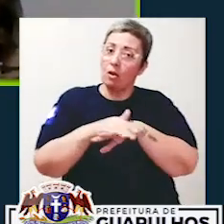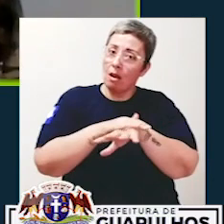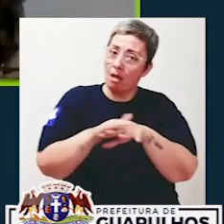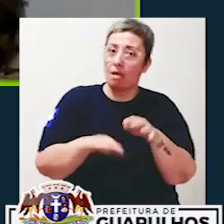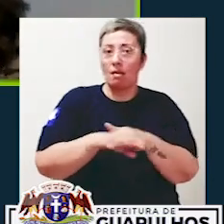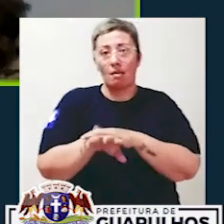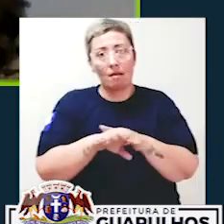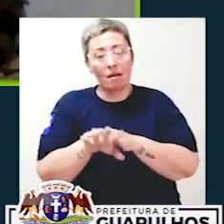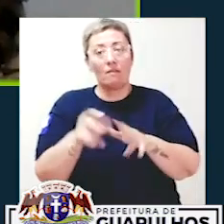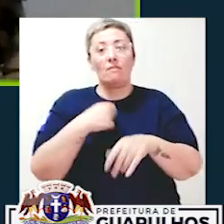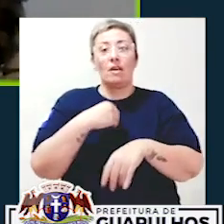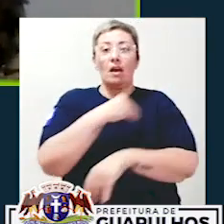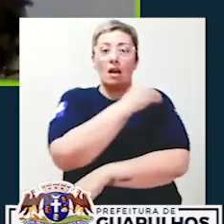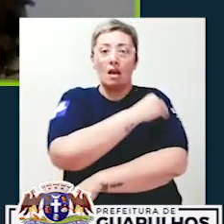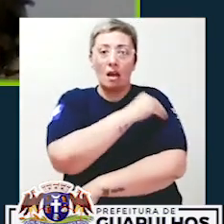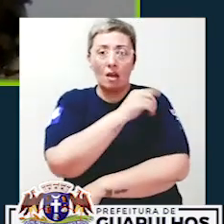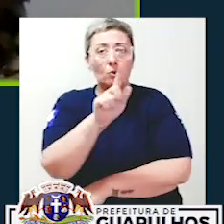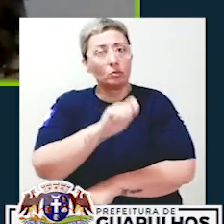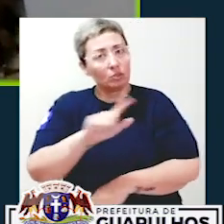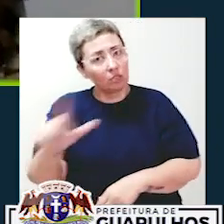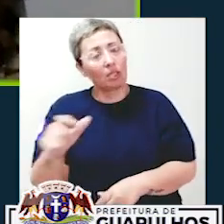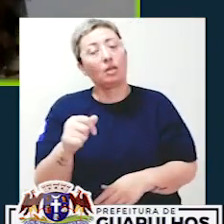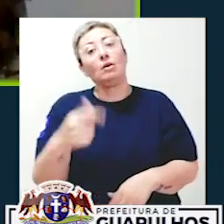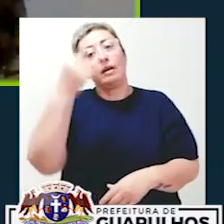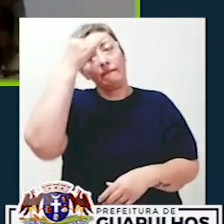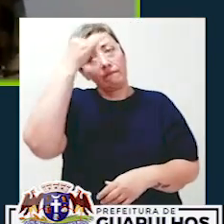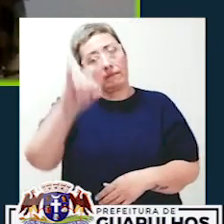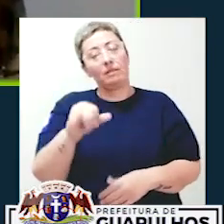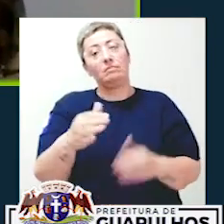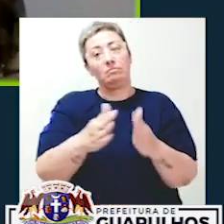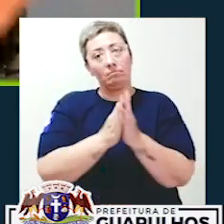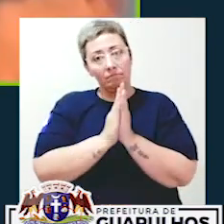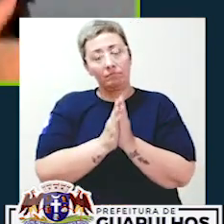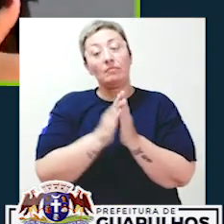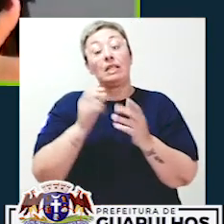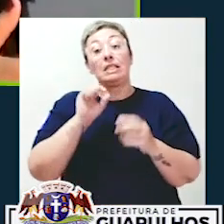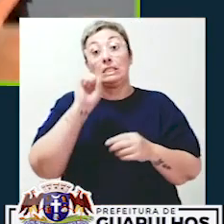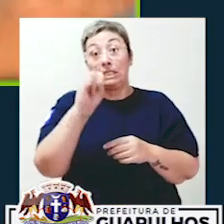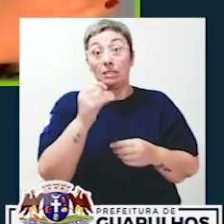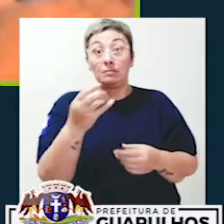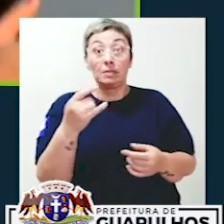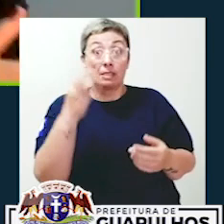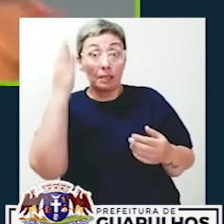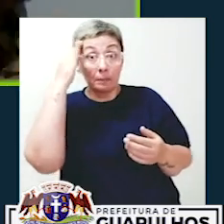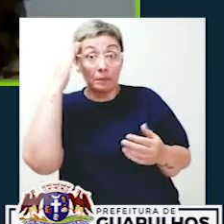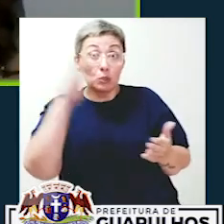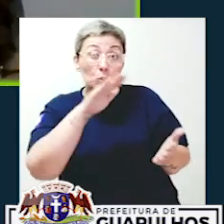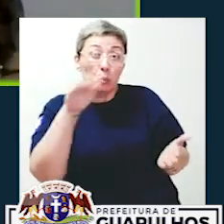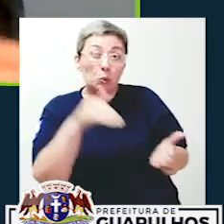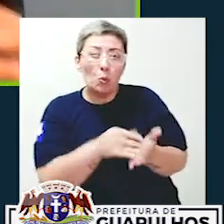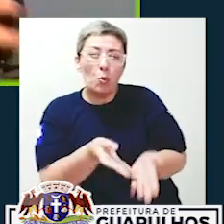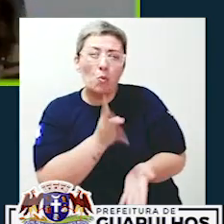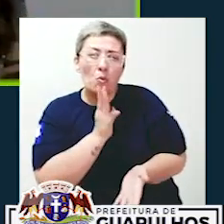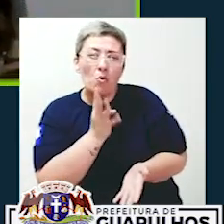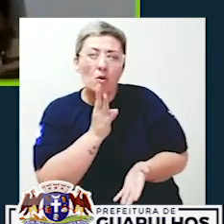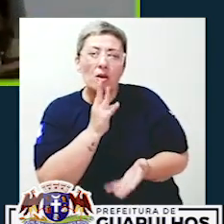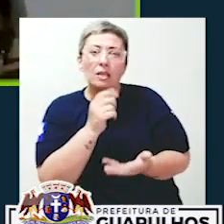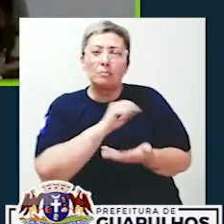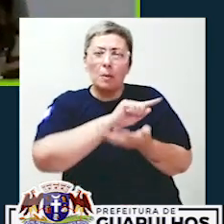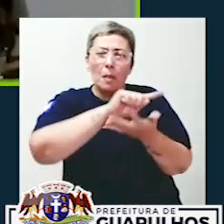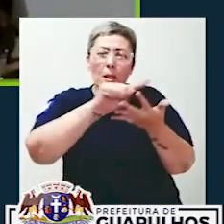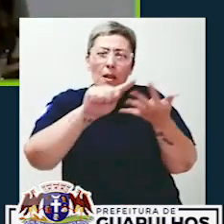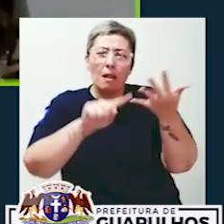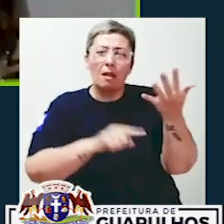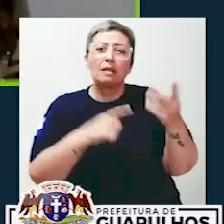favor, lave sempre as mãos, faça uso do álcool gel, tome as suas medidas preventivas. E para ficar sabendo de todas as ações, que são muitas